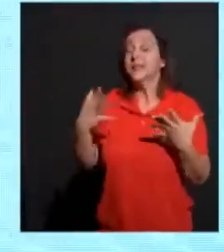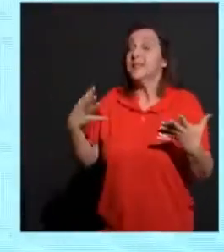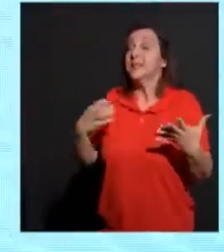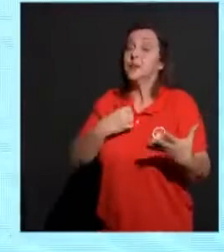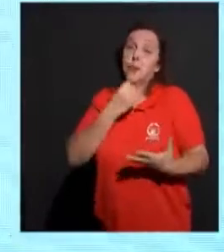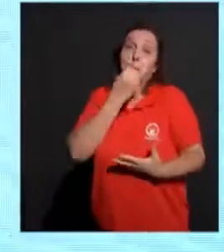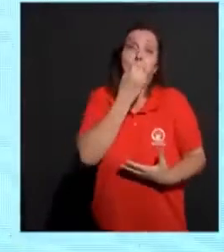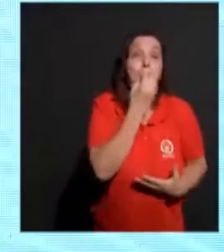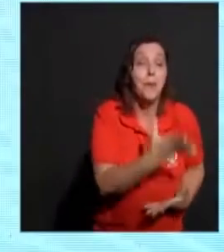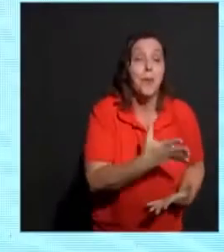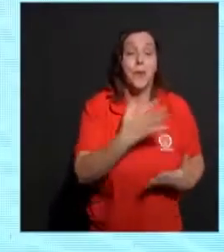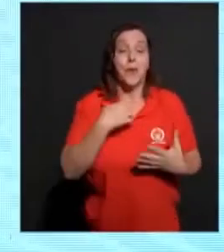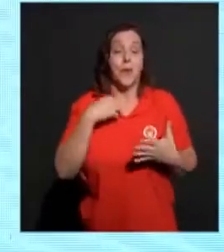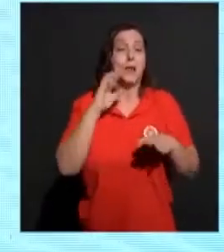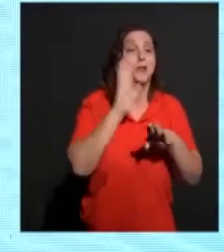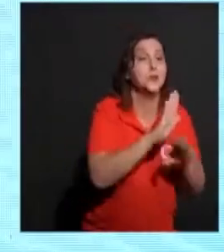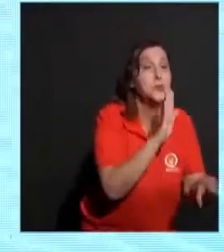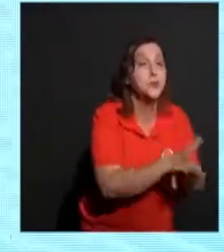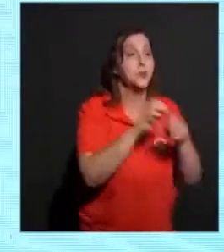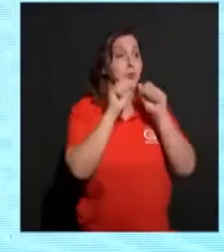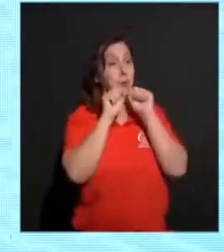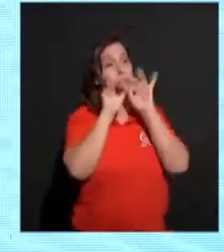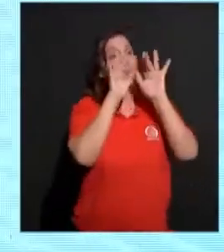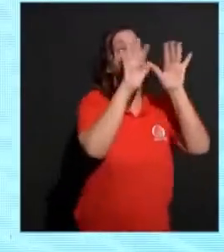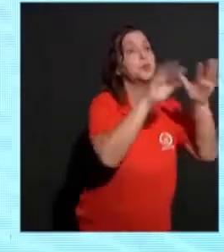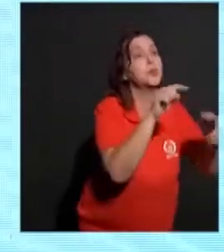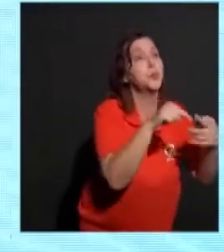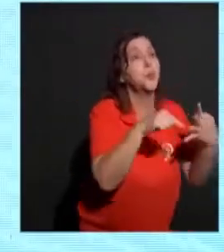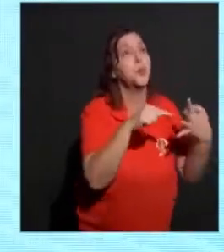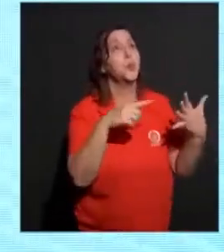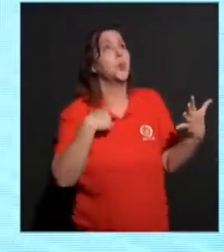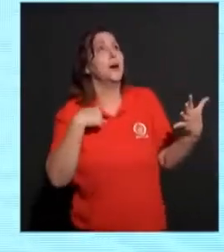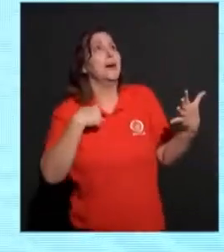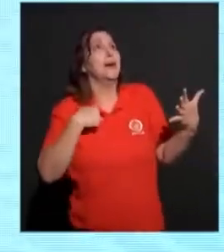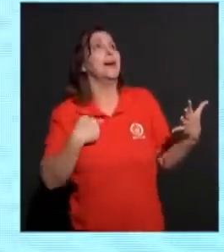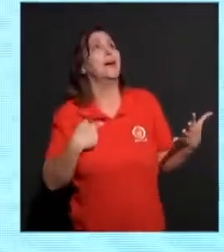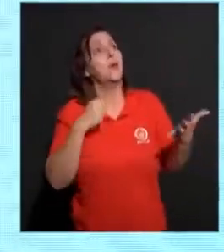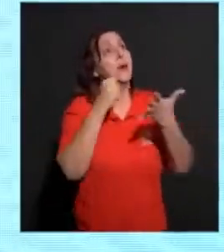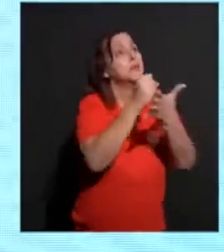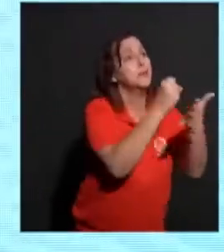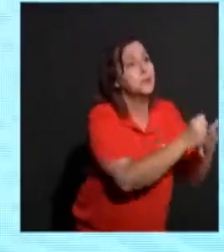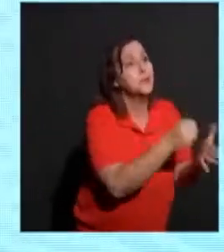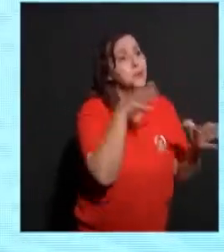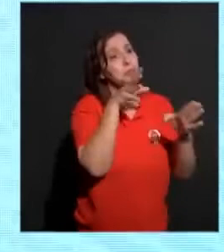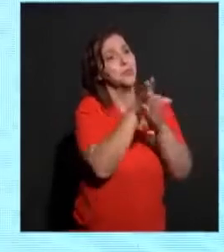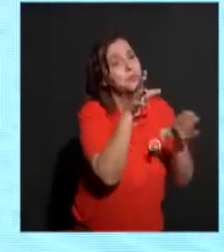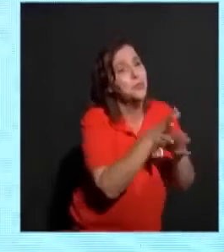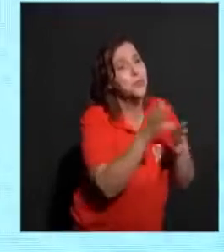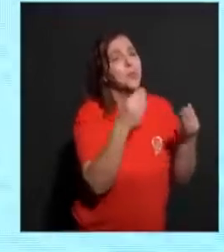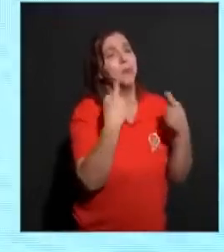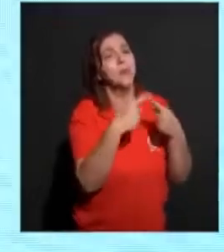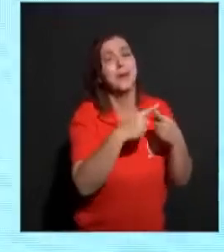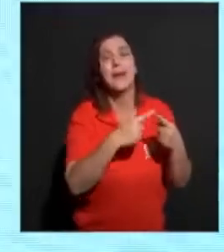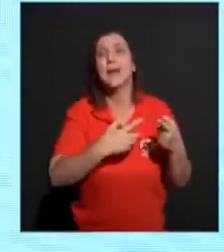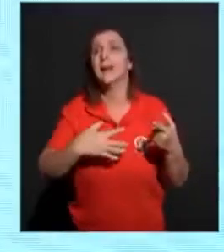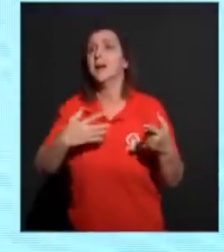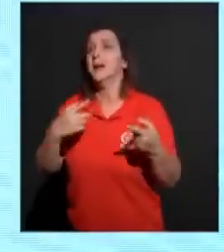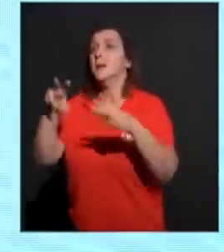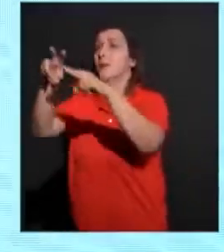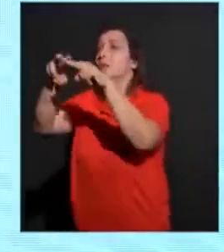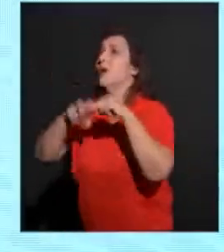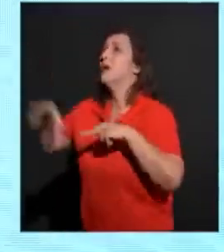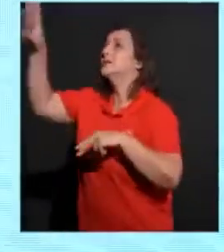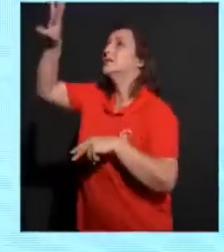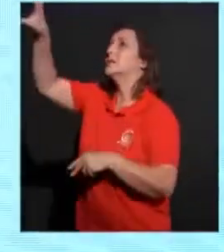eu dou, eu abençoo, eu me permito que o Espírito Santo traga revelações, não para a